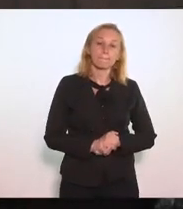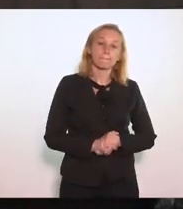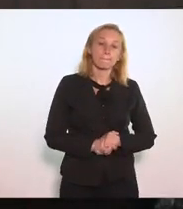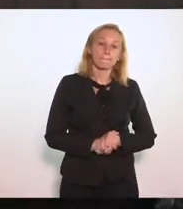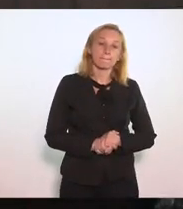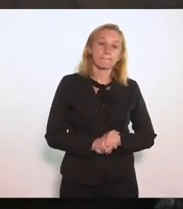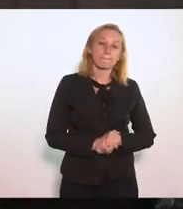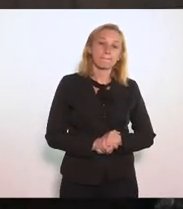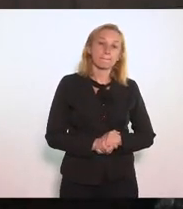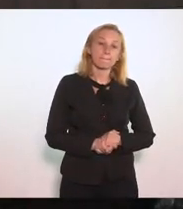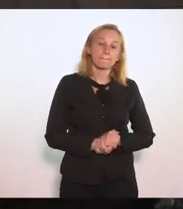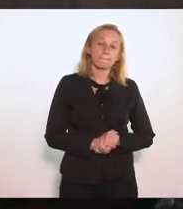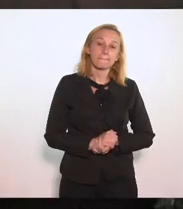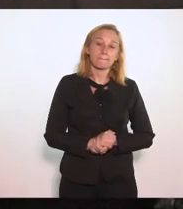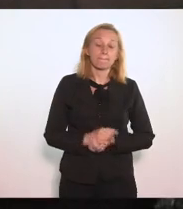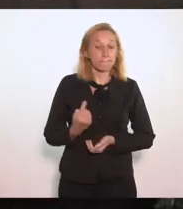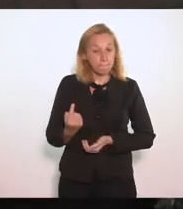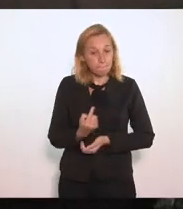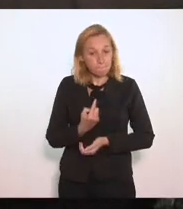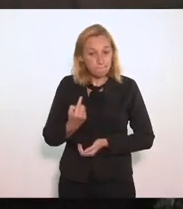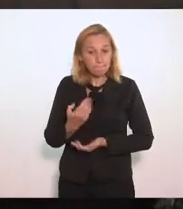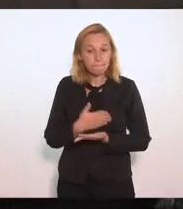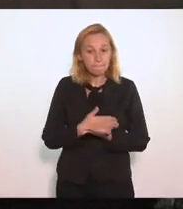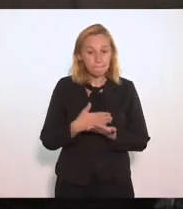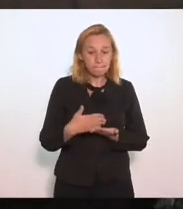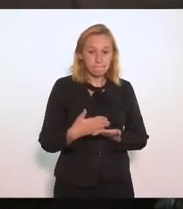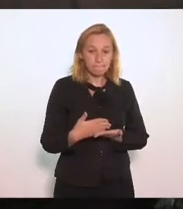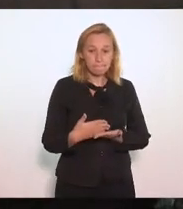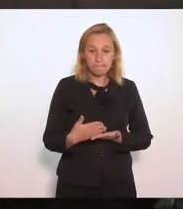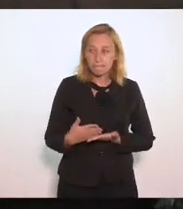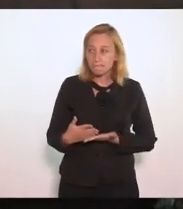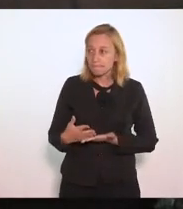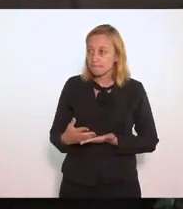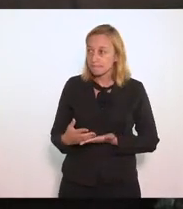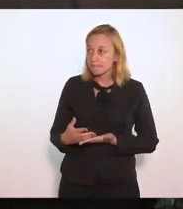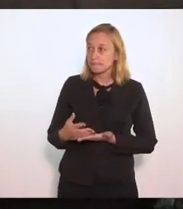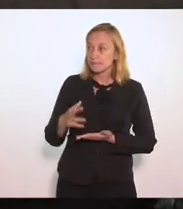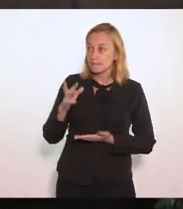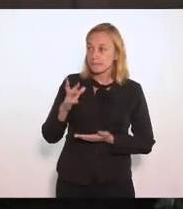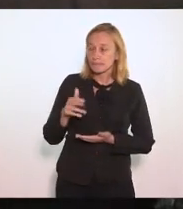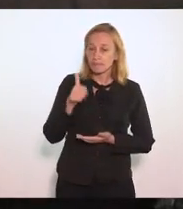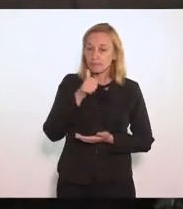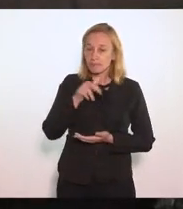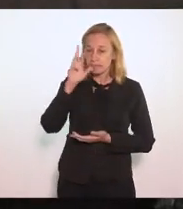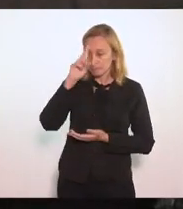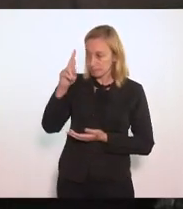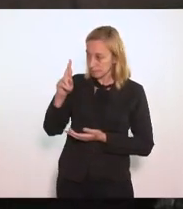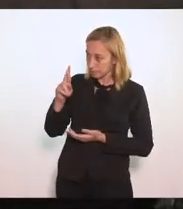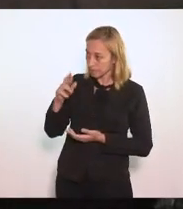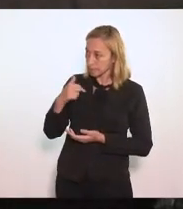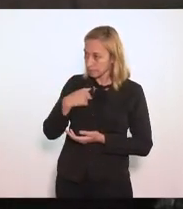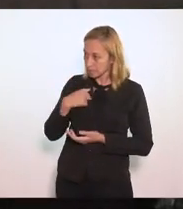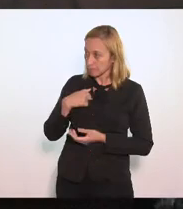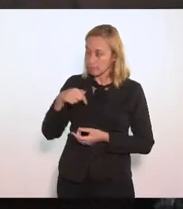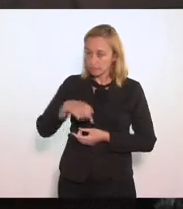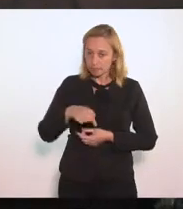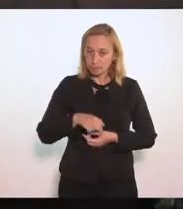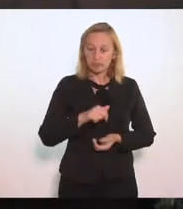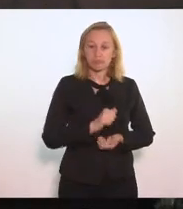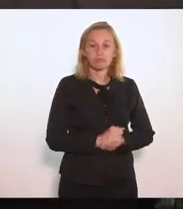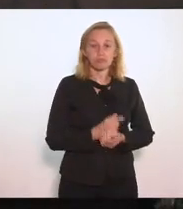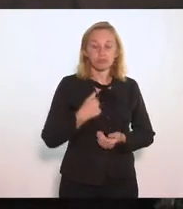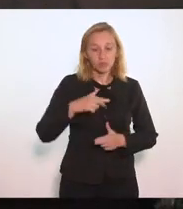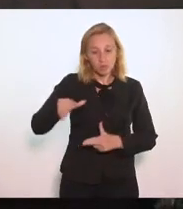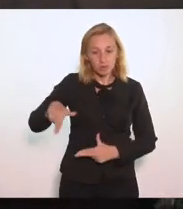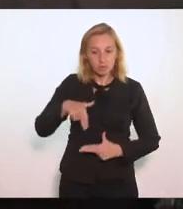Legislatura Em que nós Estreamos Vossa Excelência E eu Aqui no Parlamento Estadual Eu assumi